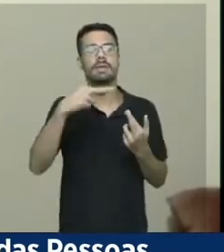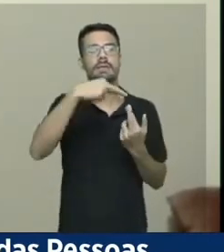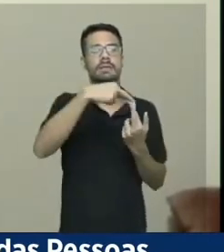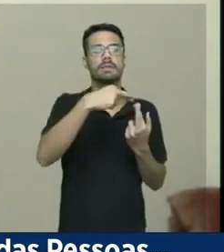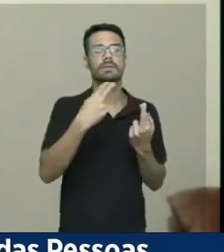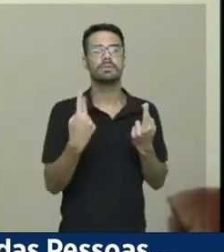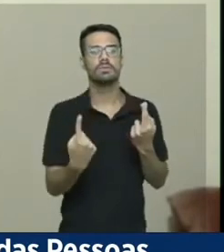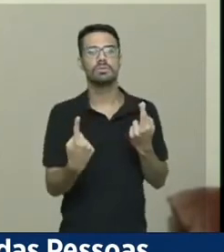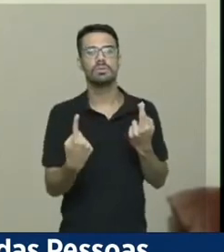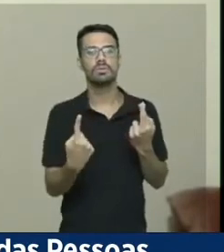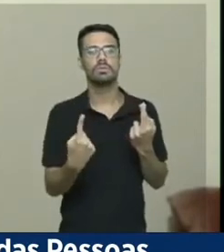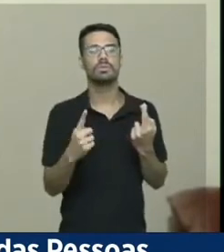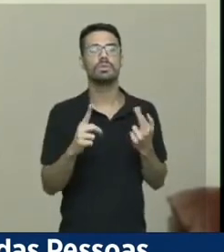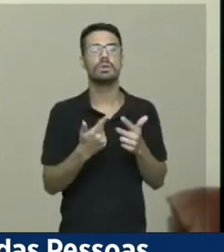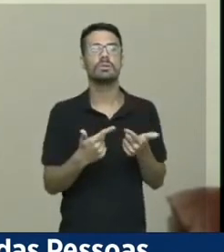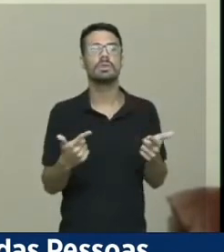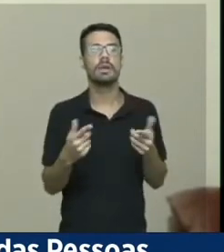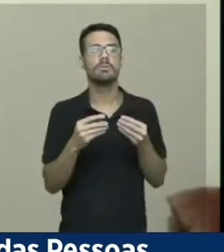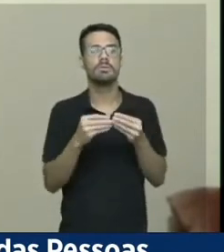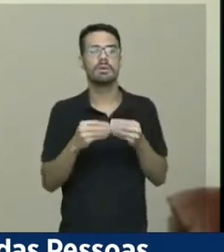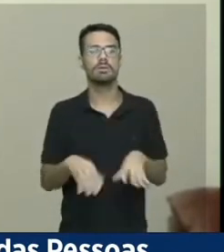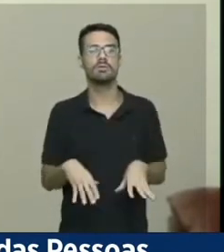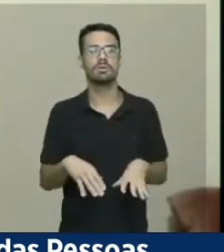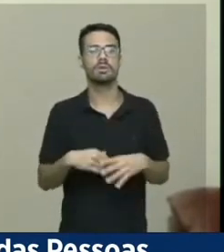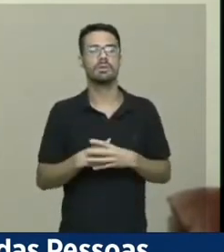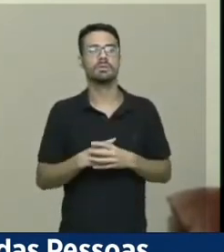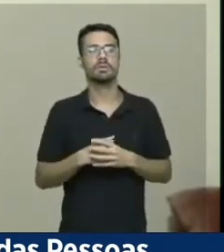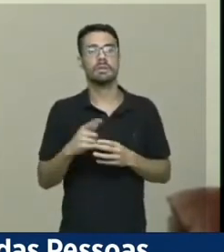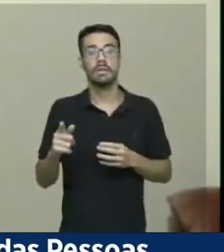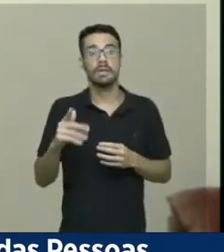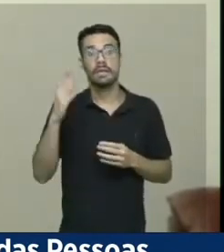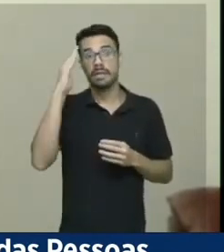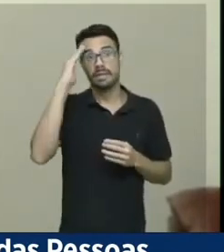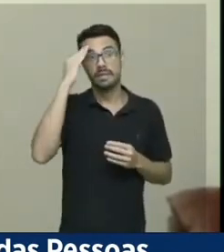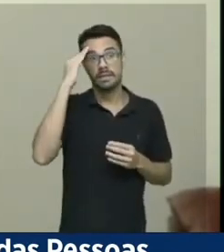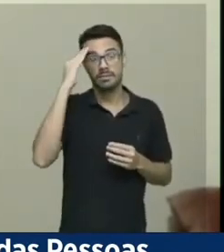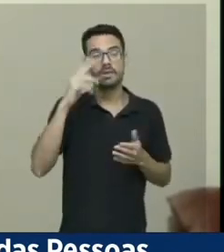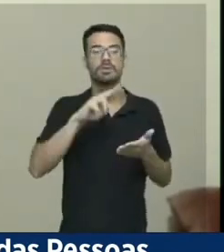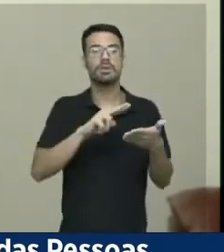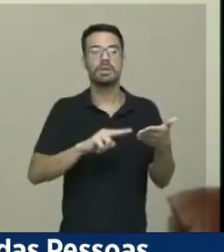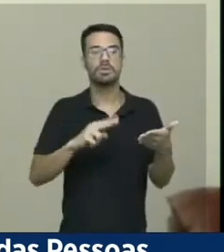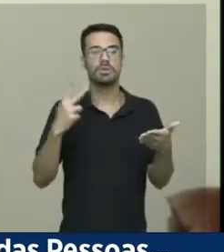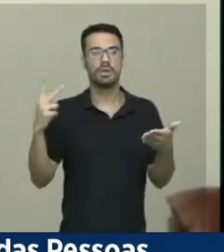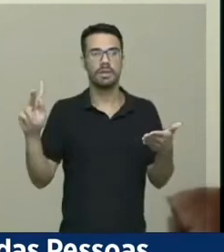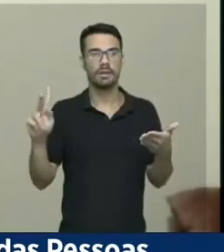11 não traz prejuízo, na leitura e na interpretação jurídica dele,